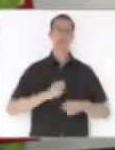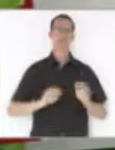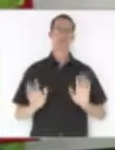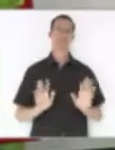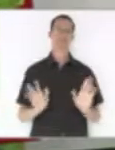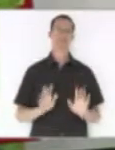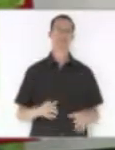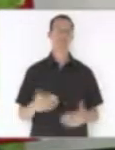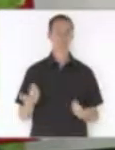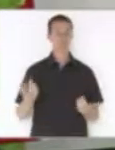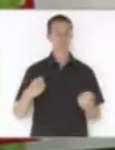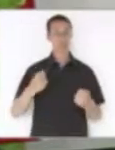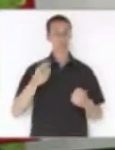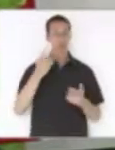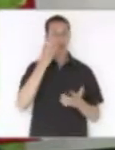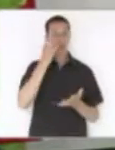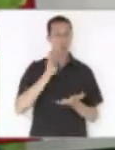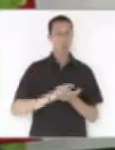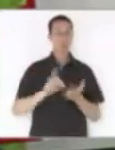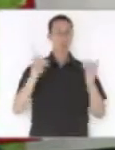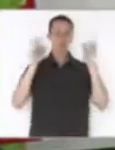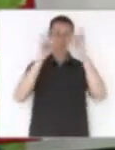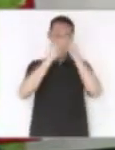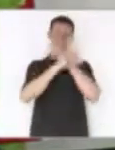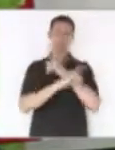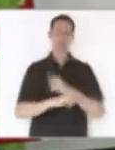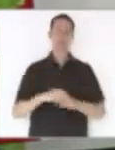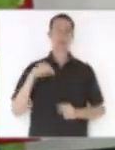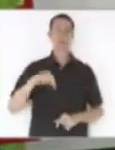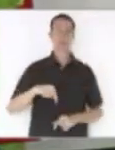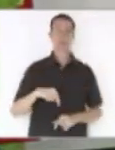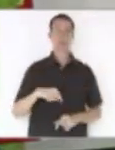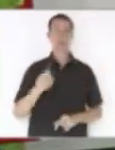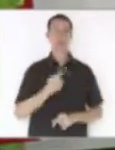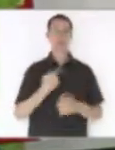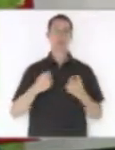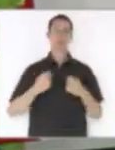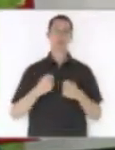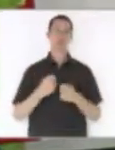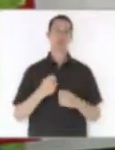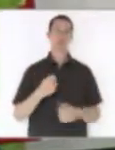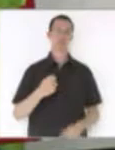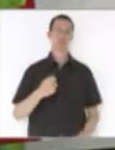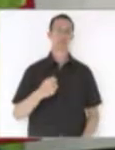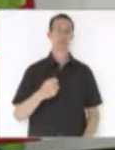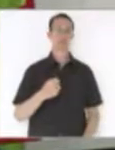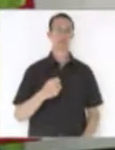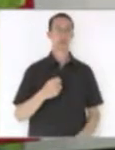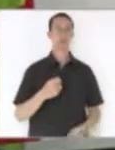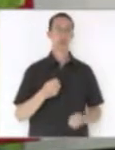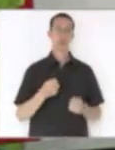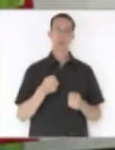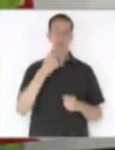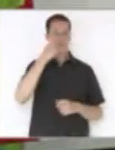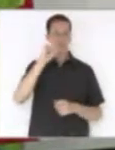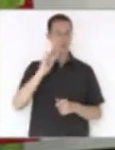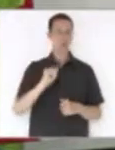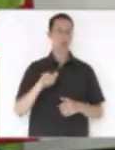preciso reconhecer as dificuldades. E nós aqui temos que segurar, no meu entendimento, essas manobras.